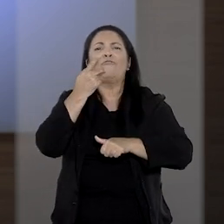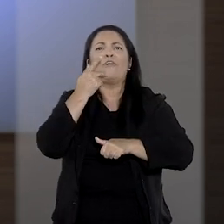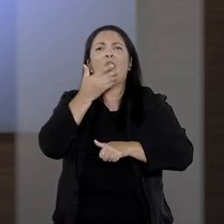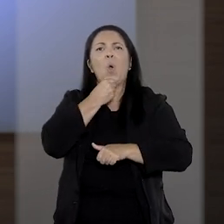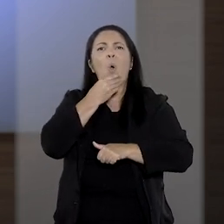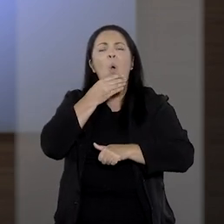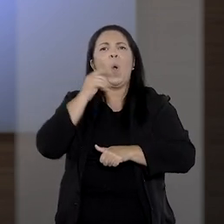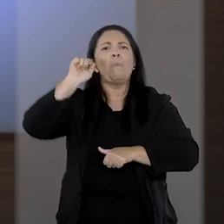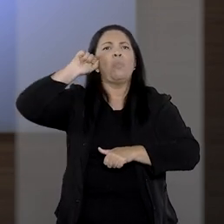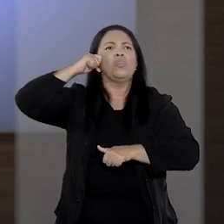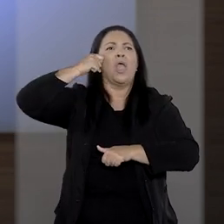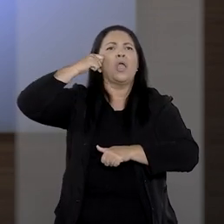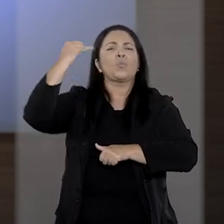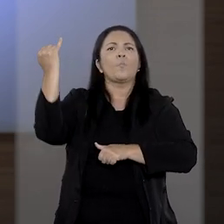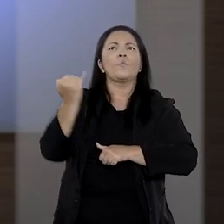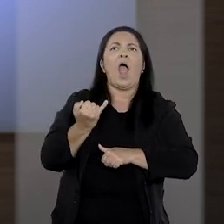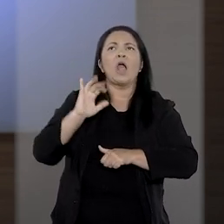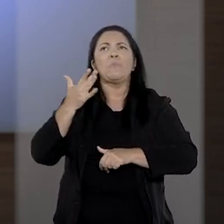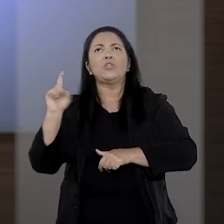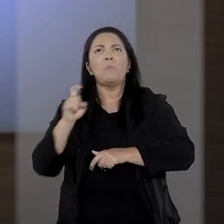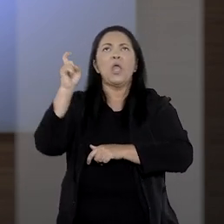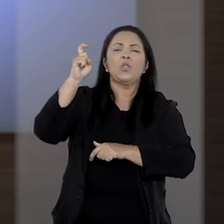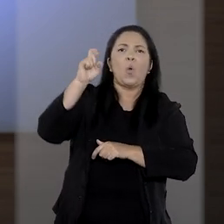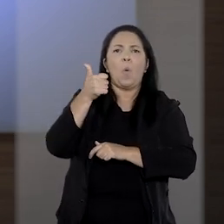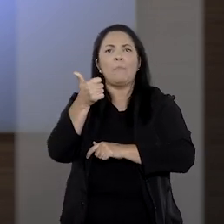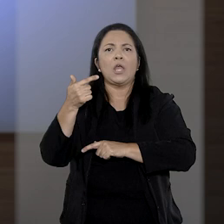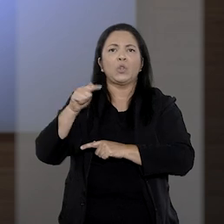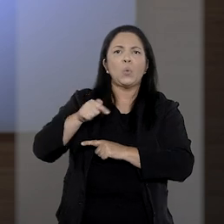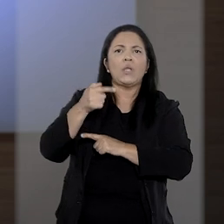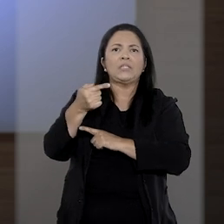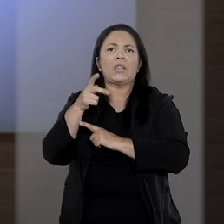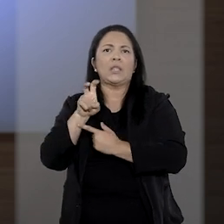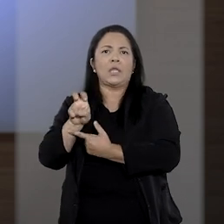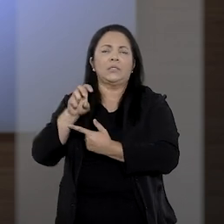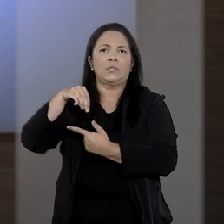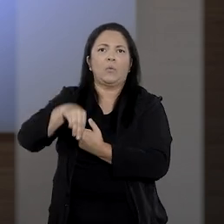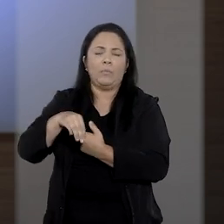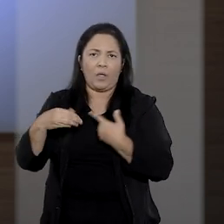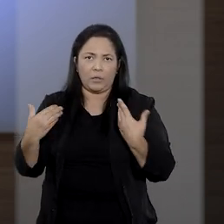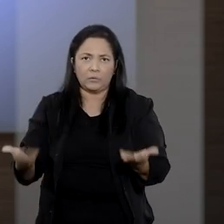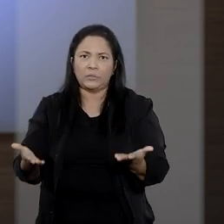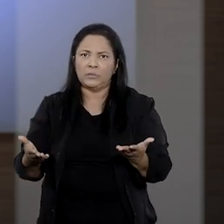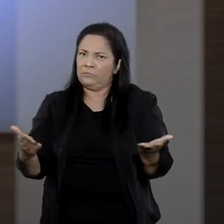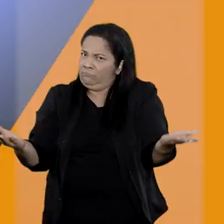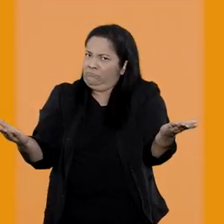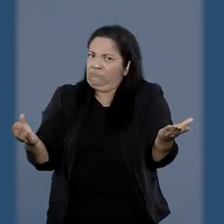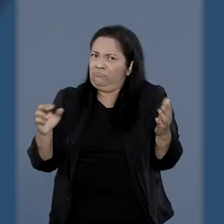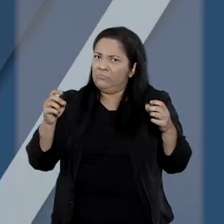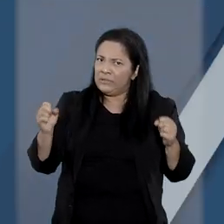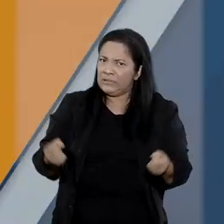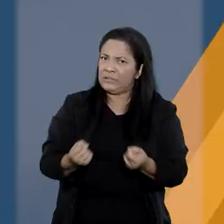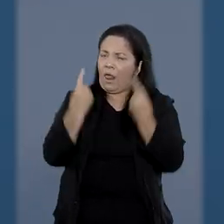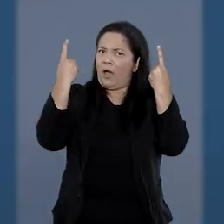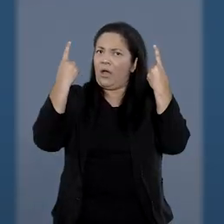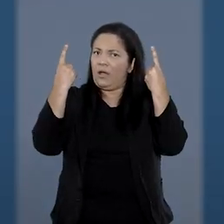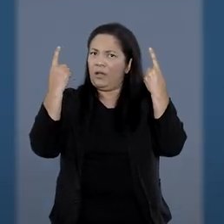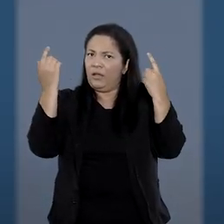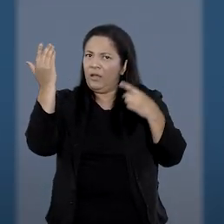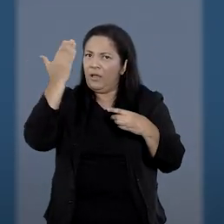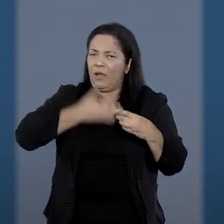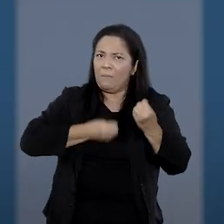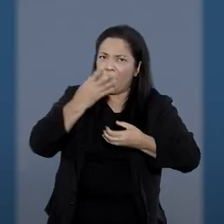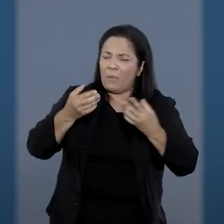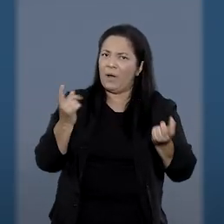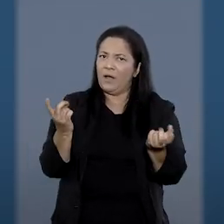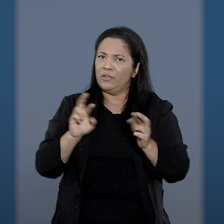magro, aparentemente 1,75m de altura. Apesar das inconsistências nas declarações das vítimas,